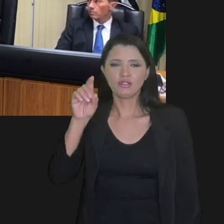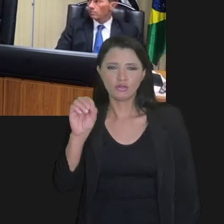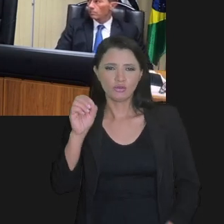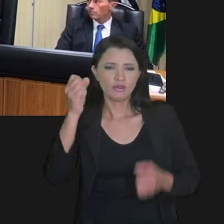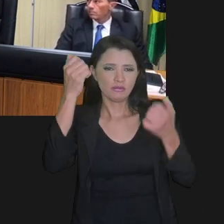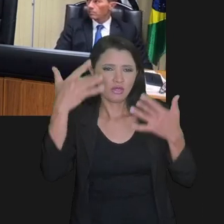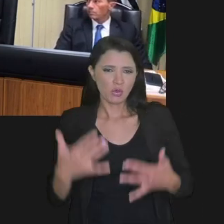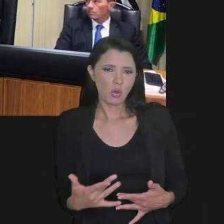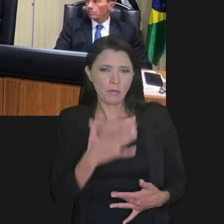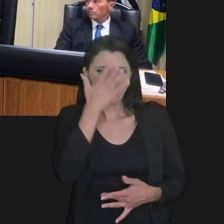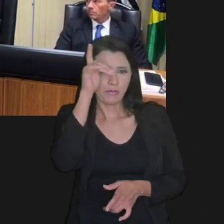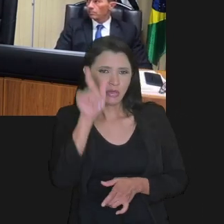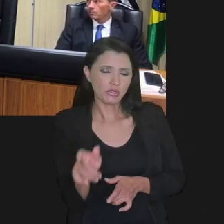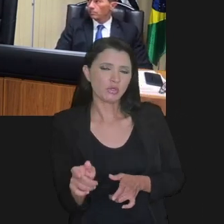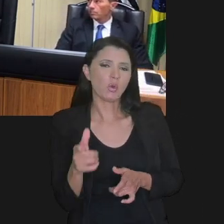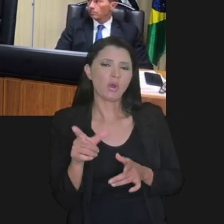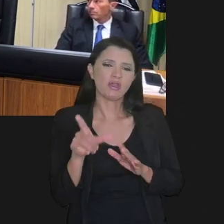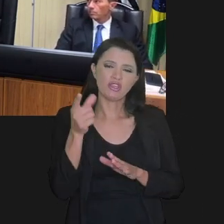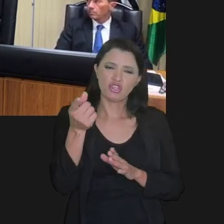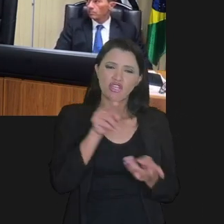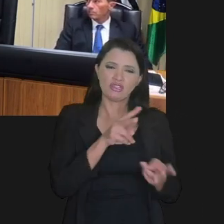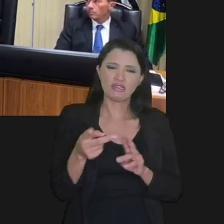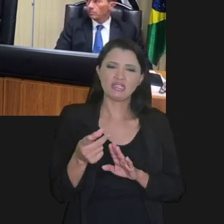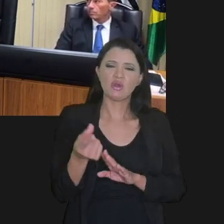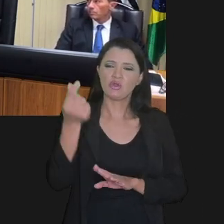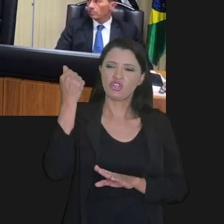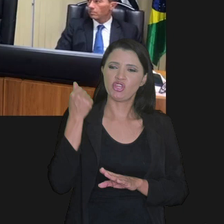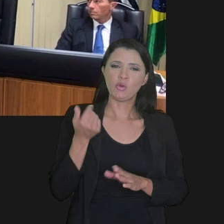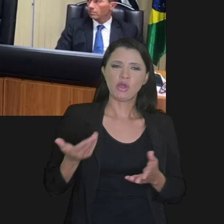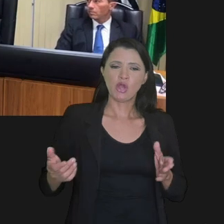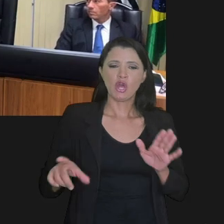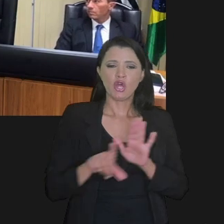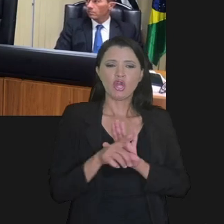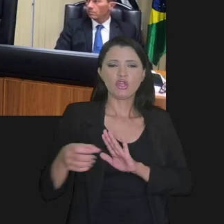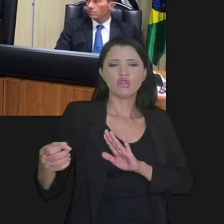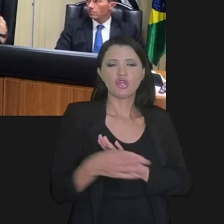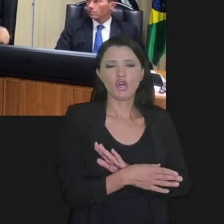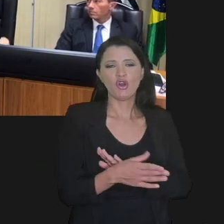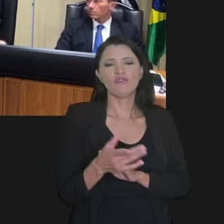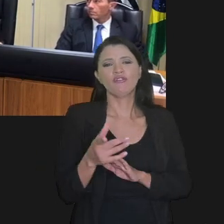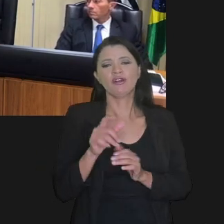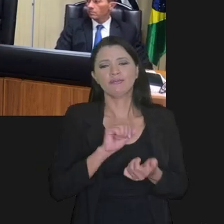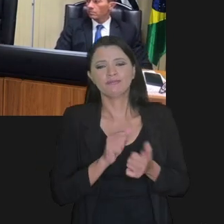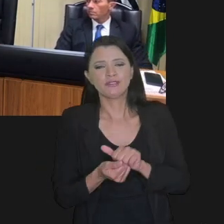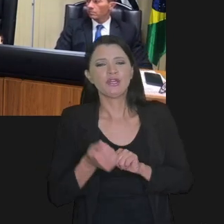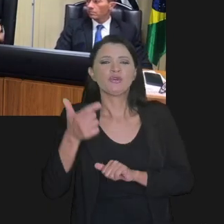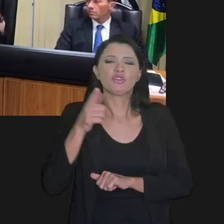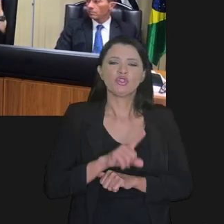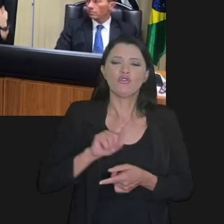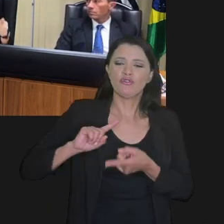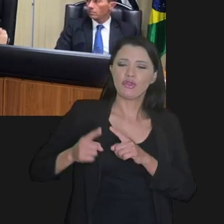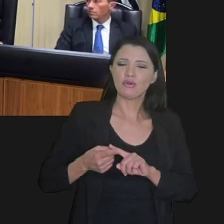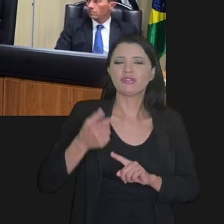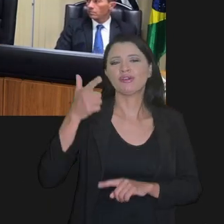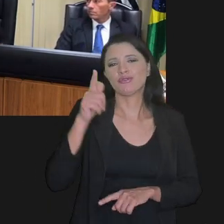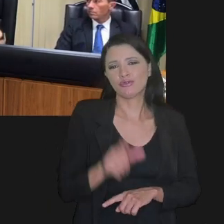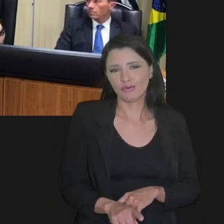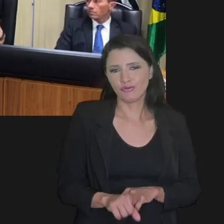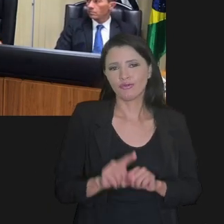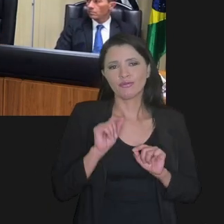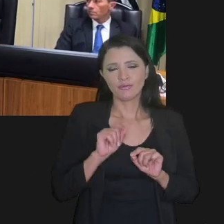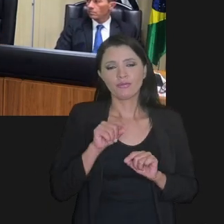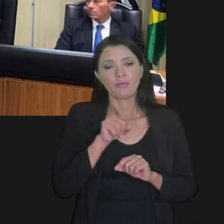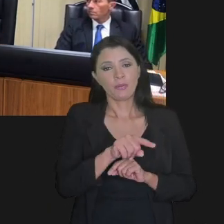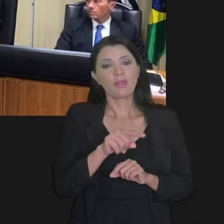Fernando que falou sobre os contribuintes que já tinham transações antigas e agora a nova lei vai ter que fazer uma repactuação, vamos